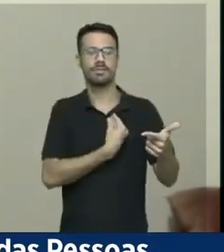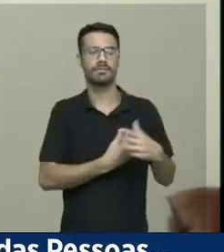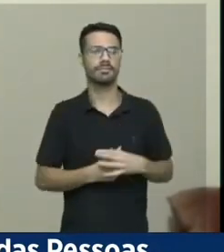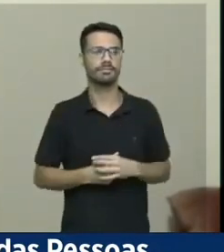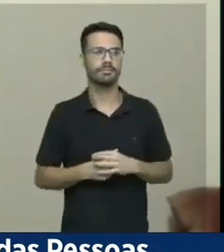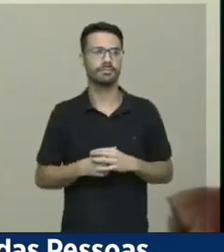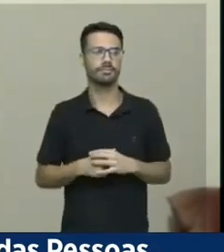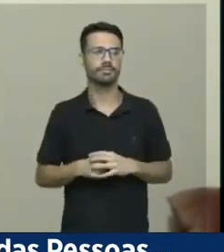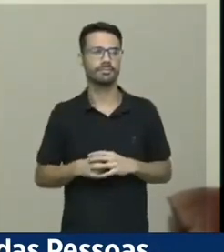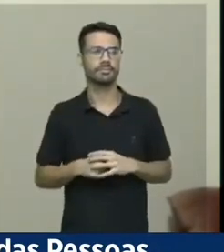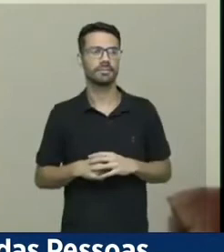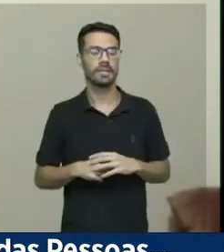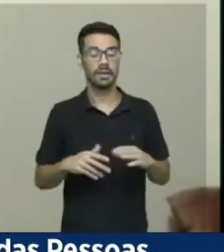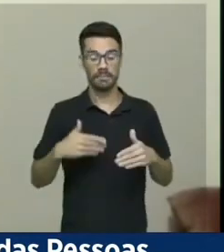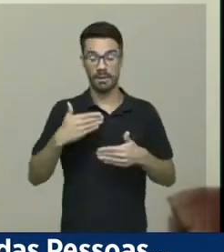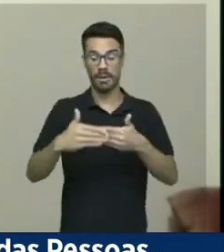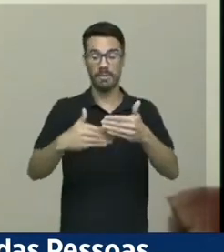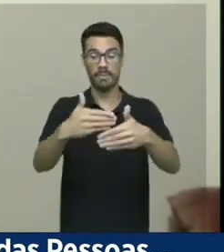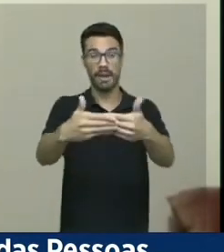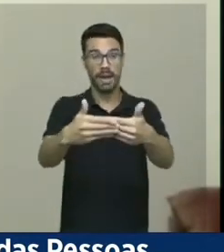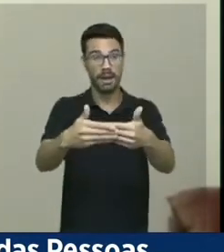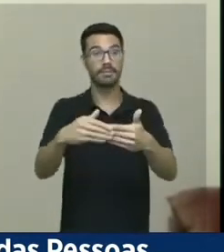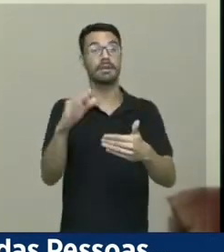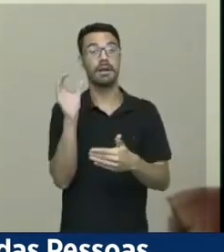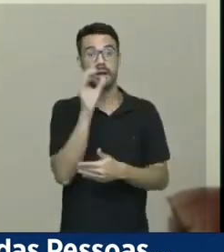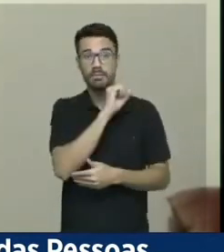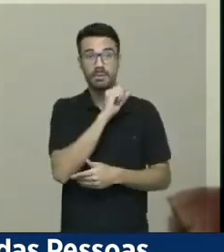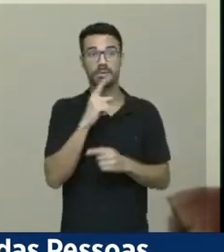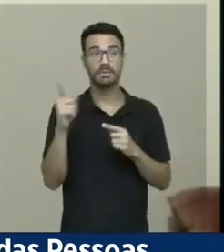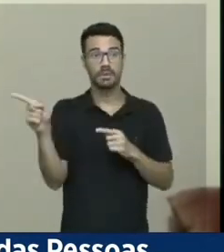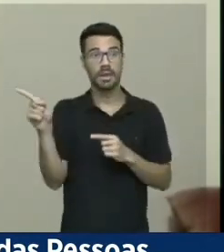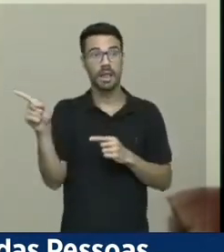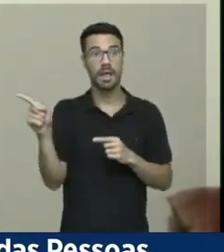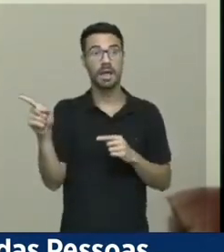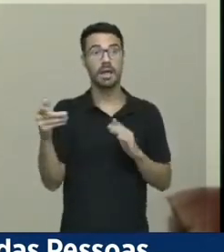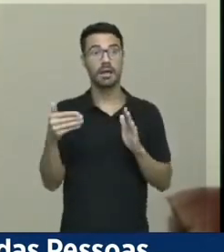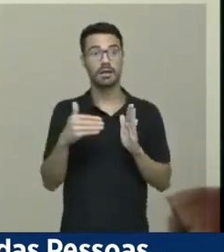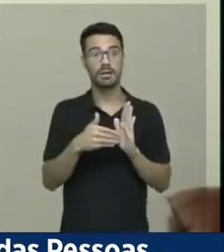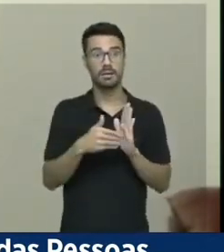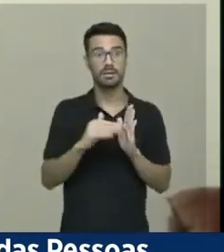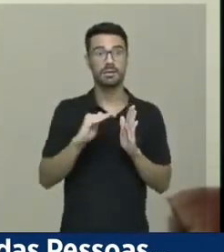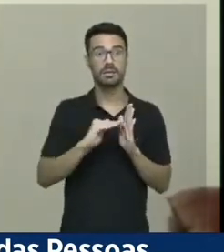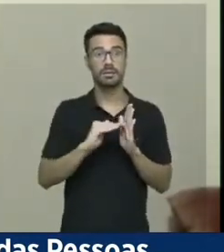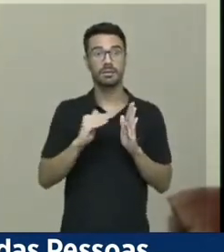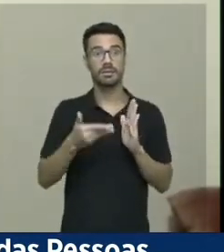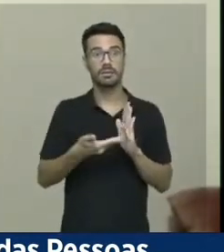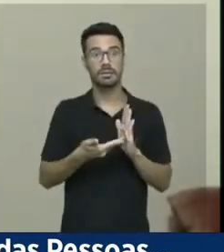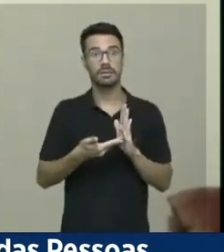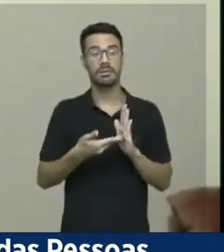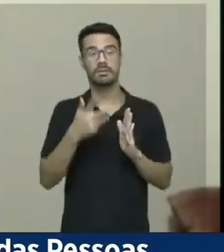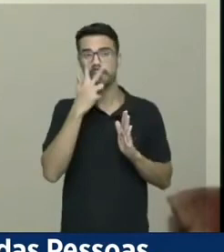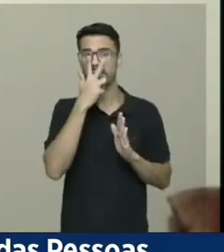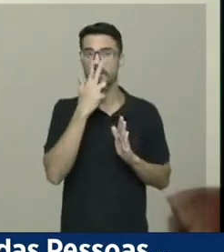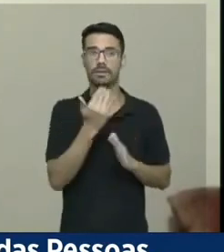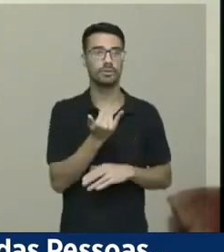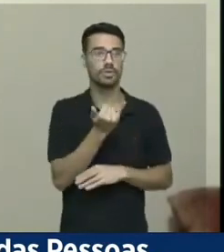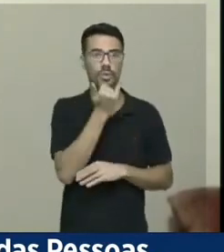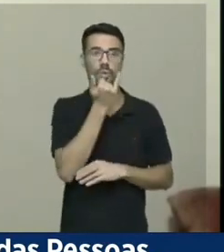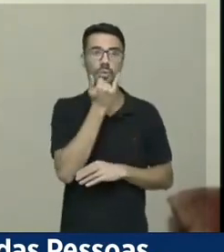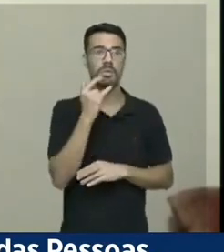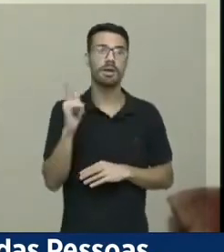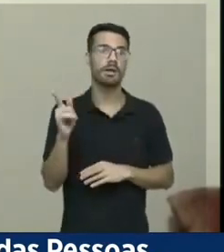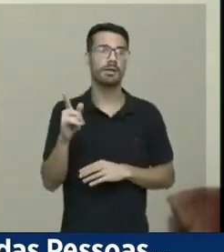E esse processo todo deve ocorrer de forma muito célere, porque no Senado foi relâmpago. Porque há, me parece, e desculpe aqui, senhoras e senhores parlamentares,